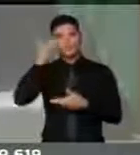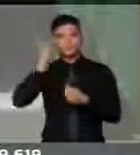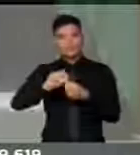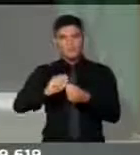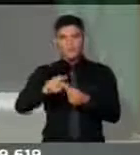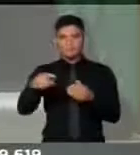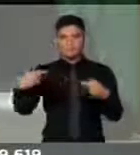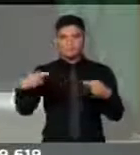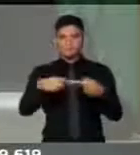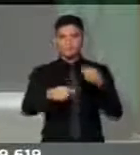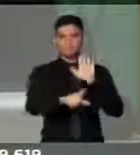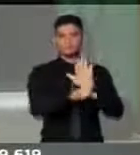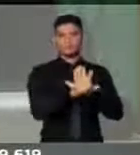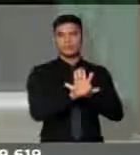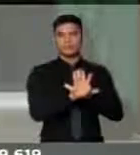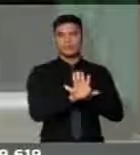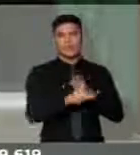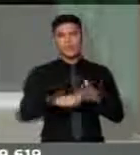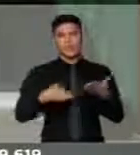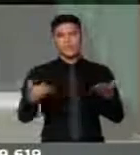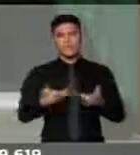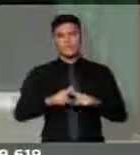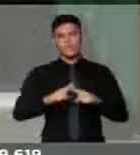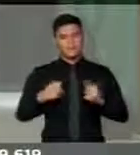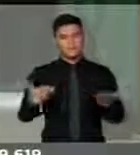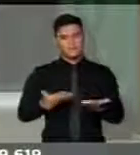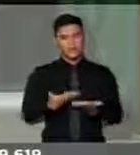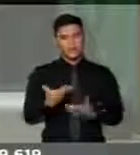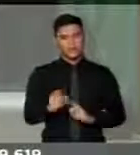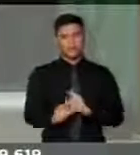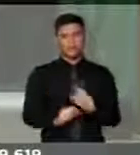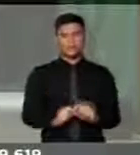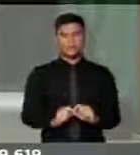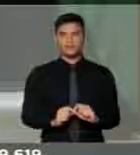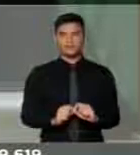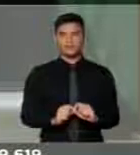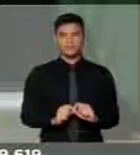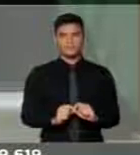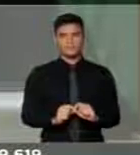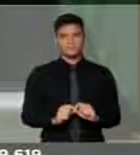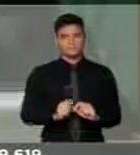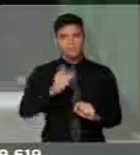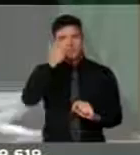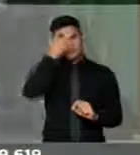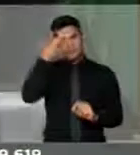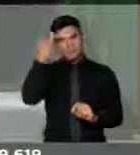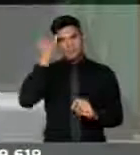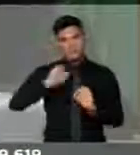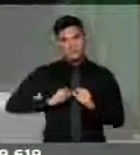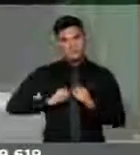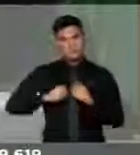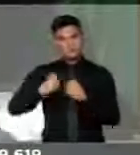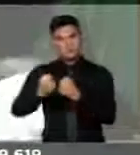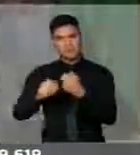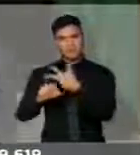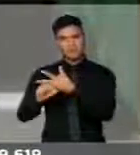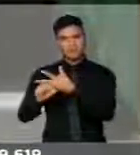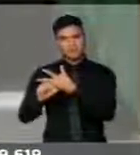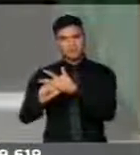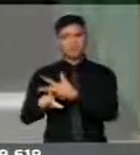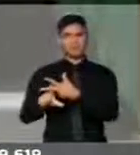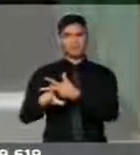é que, na verdade, aqueles que estão defendendo o impeachment